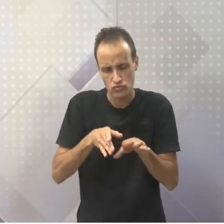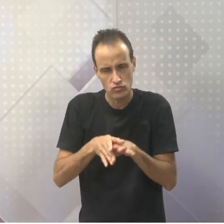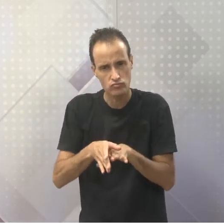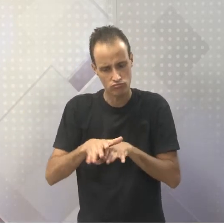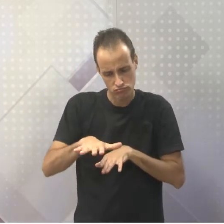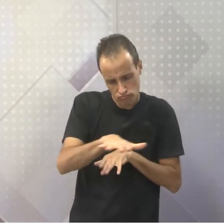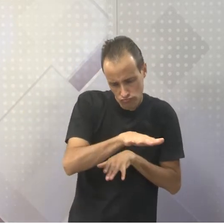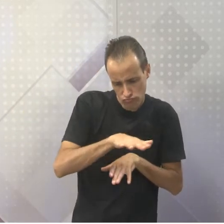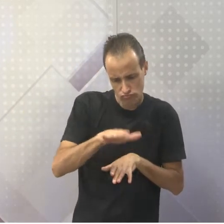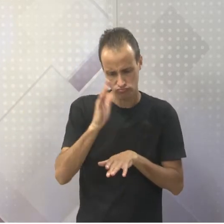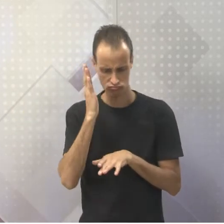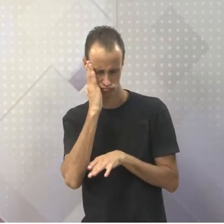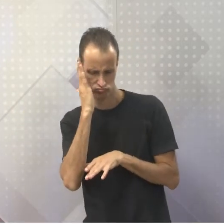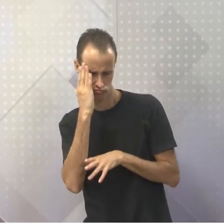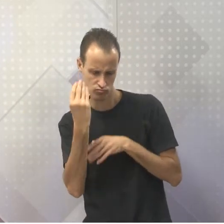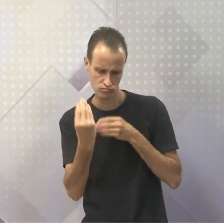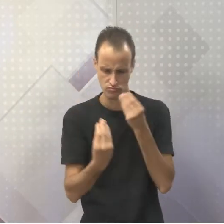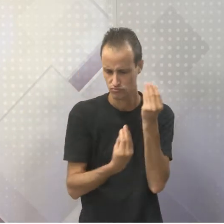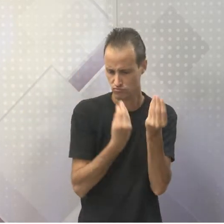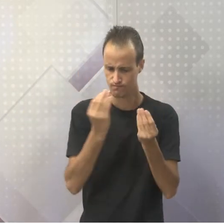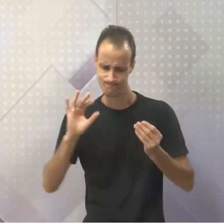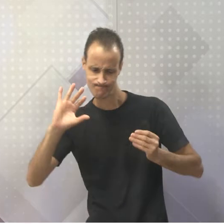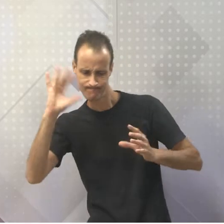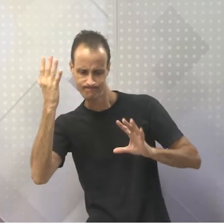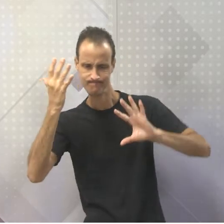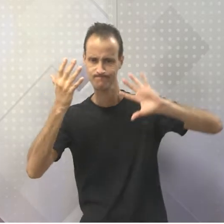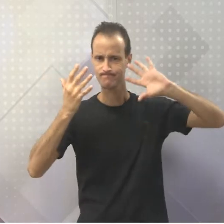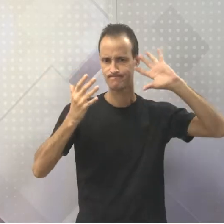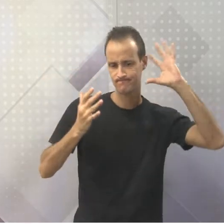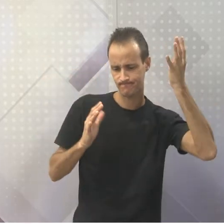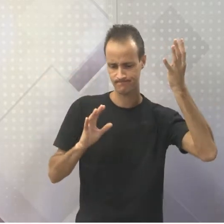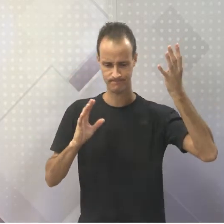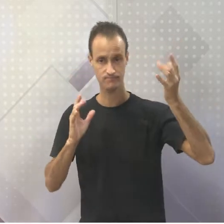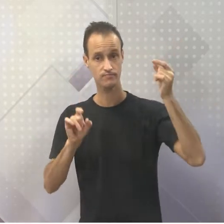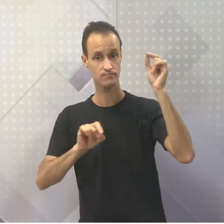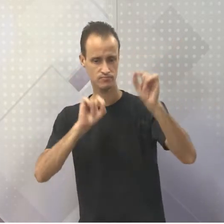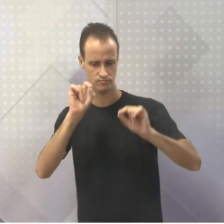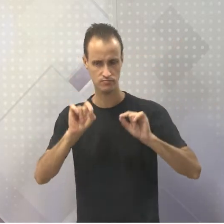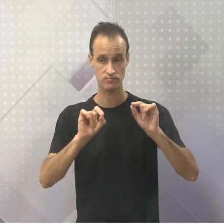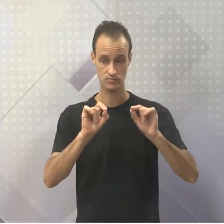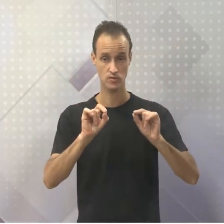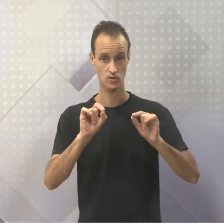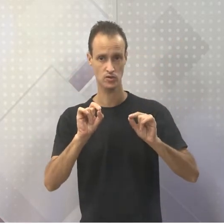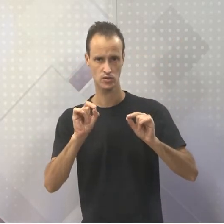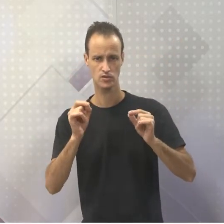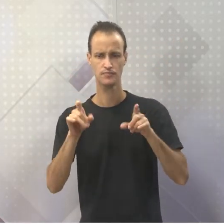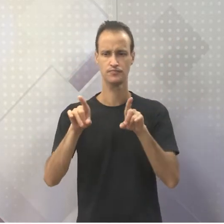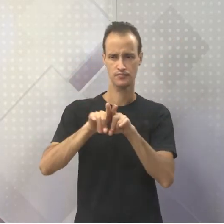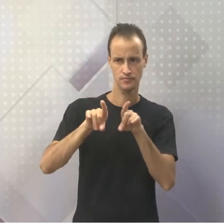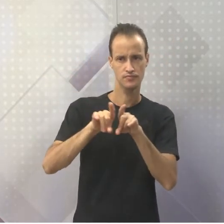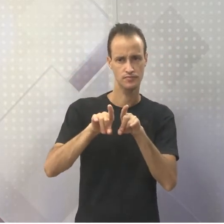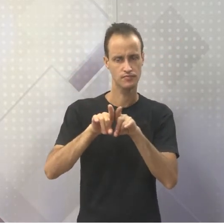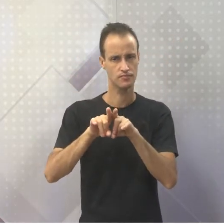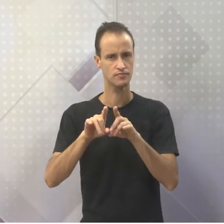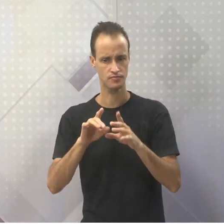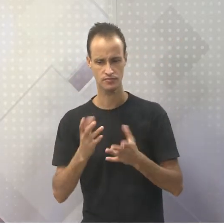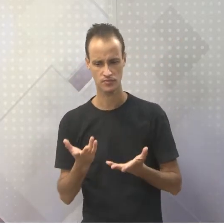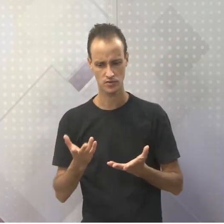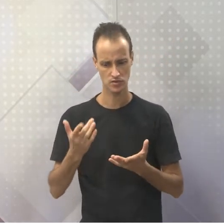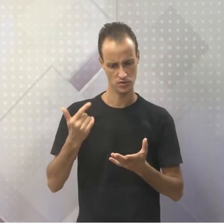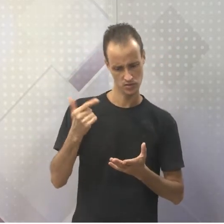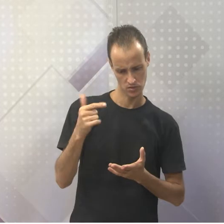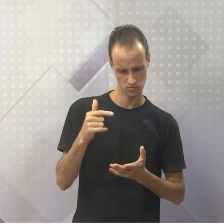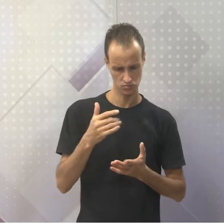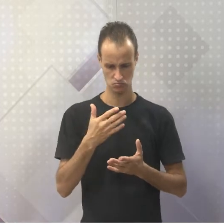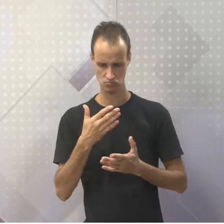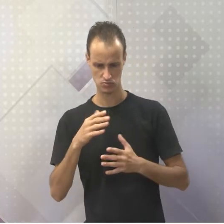entendimento de fenômenos naturais e em outros acontecimentos que ocorriam sem intermédio